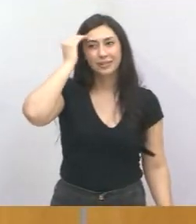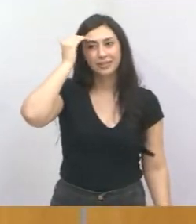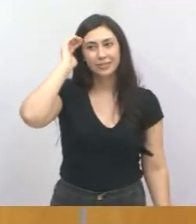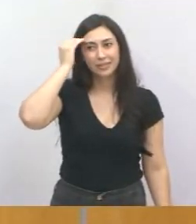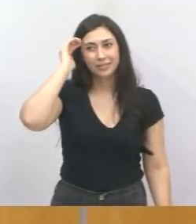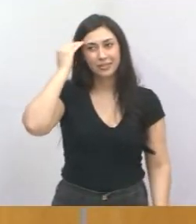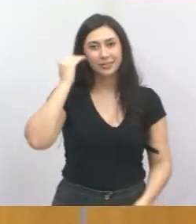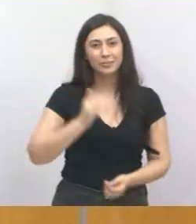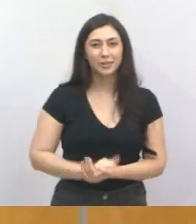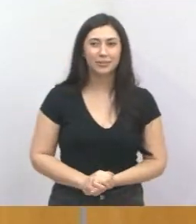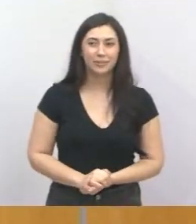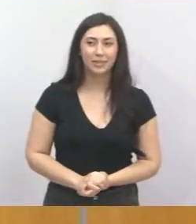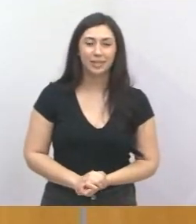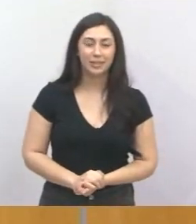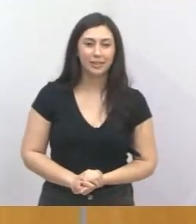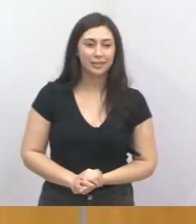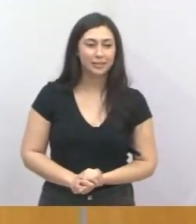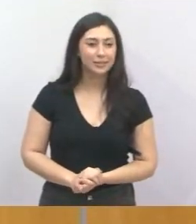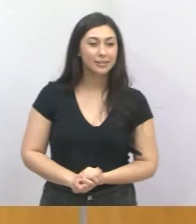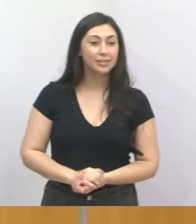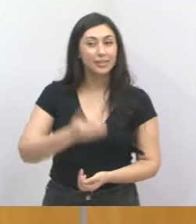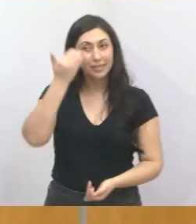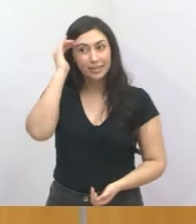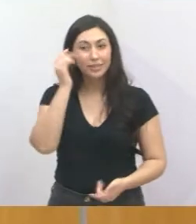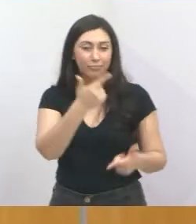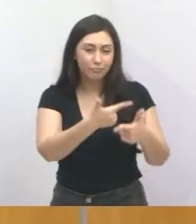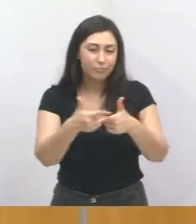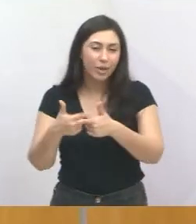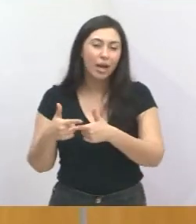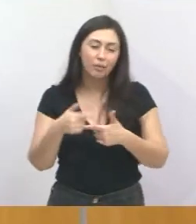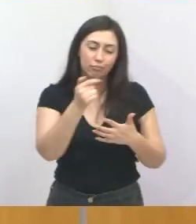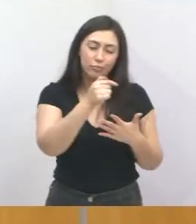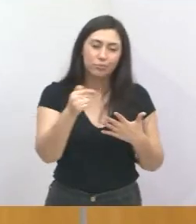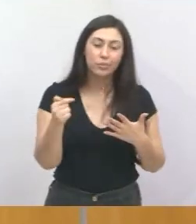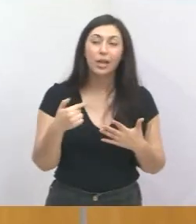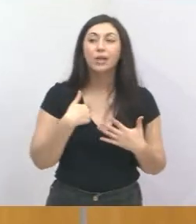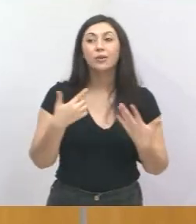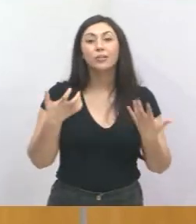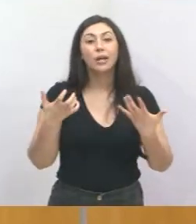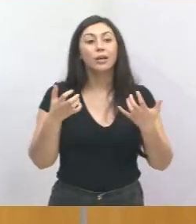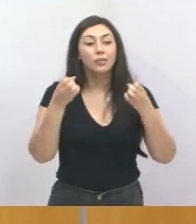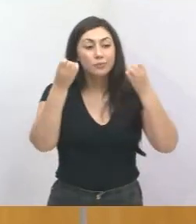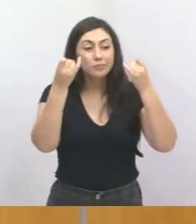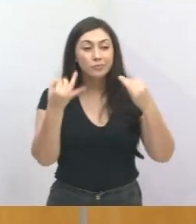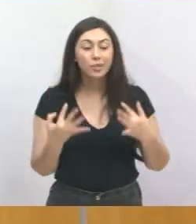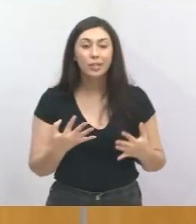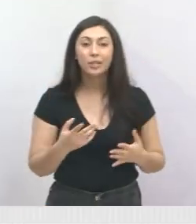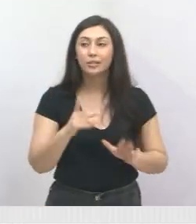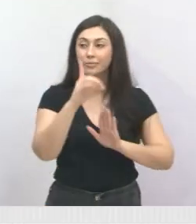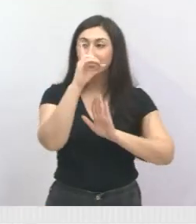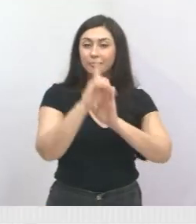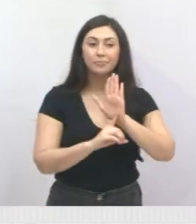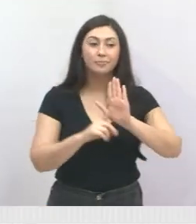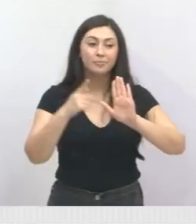demandas, entendendo as suas necessidades. Quero agora falar sobre o quadro é seu direito,